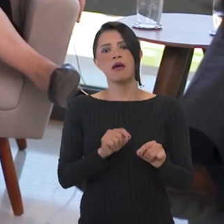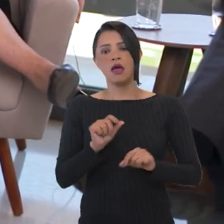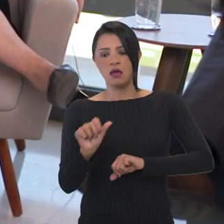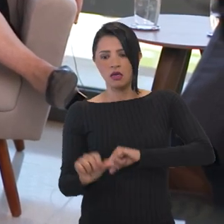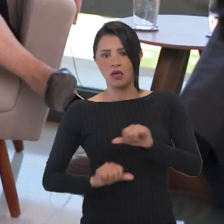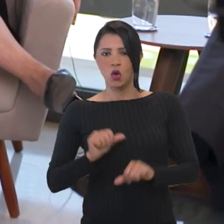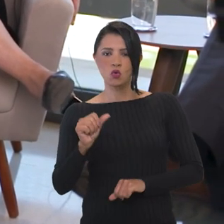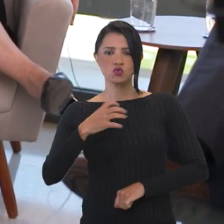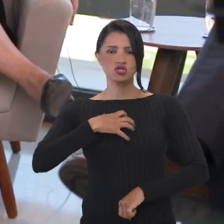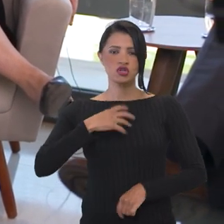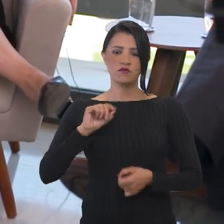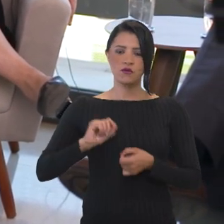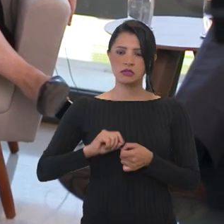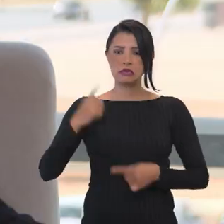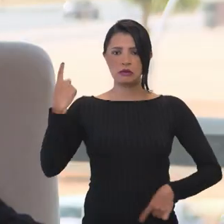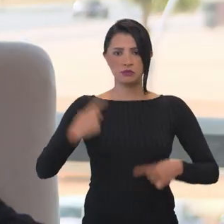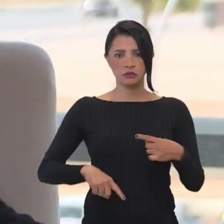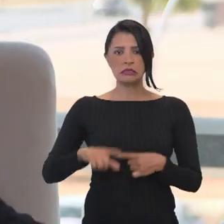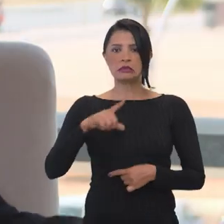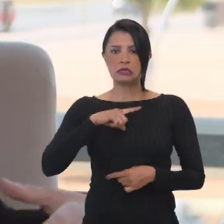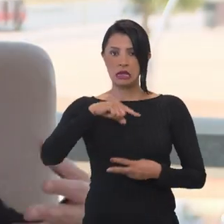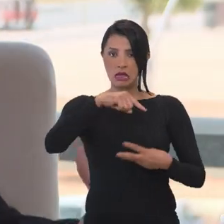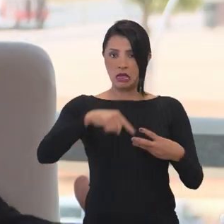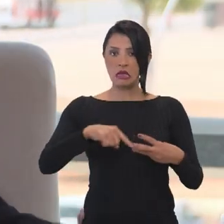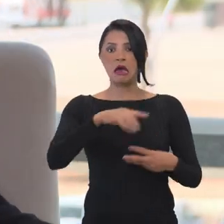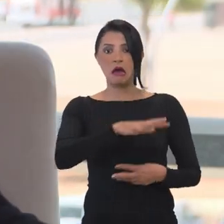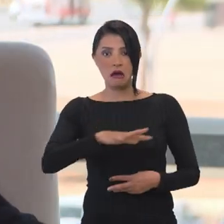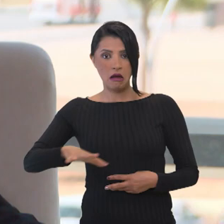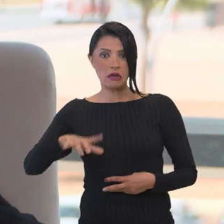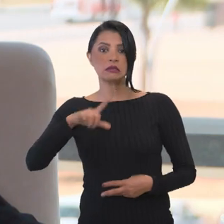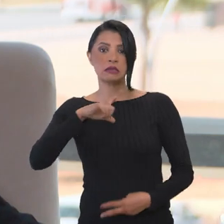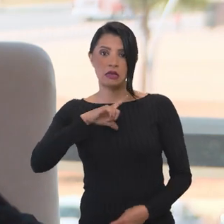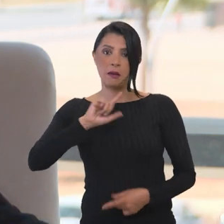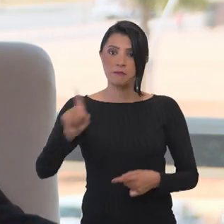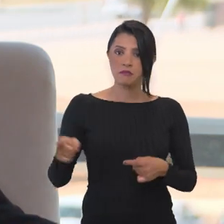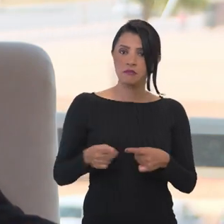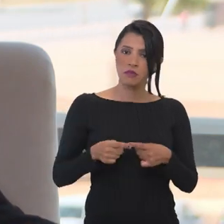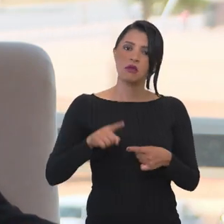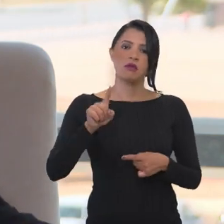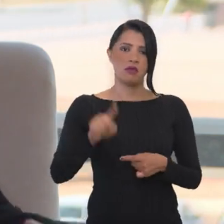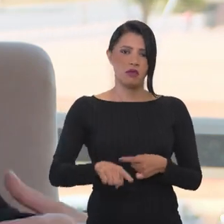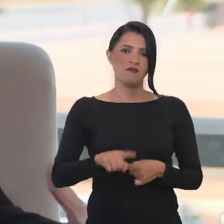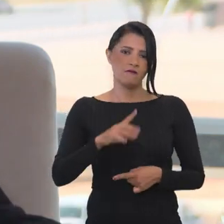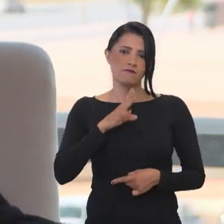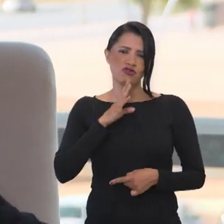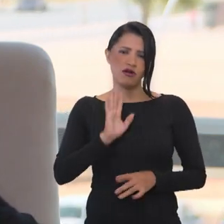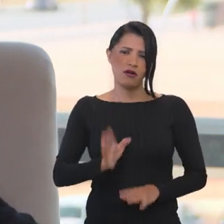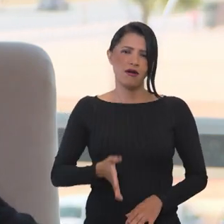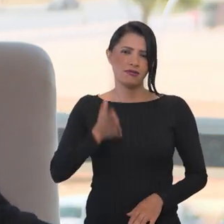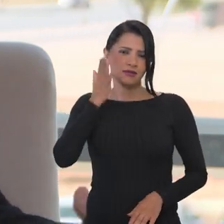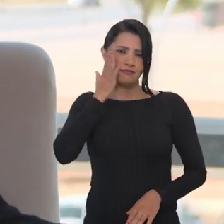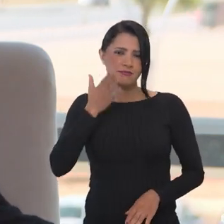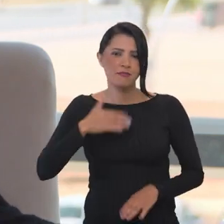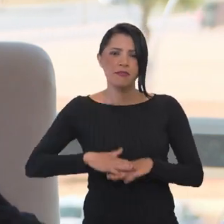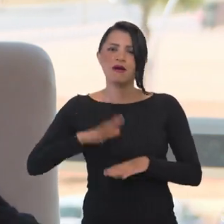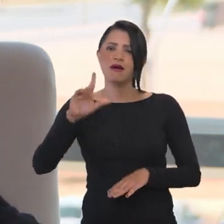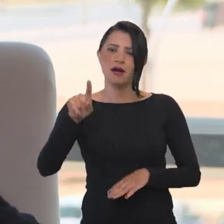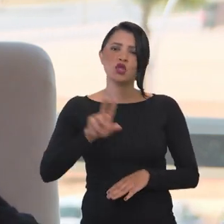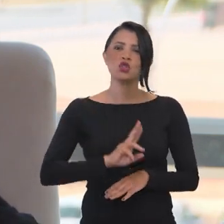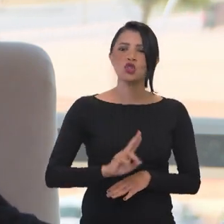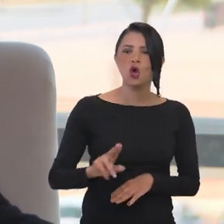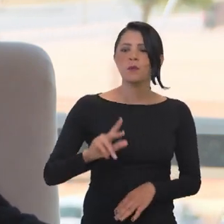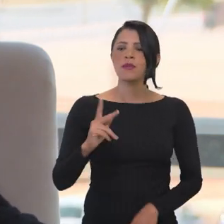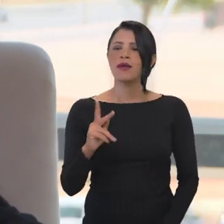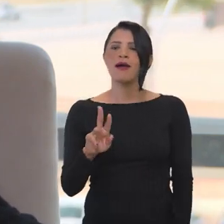fundo, transformar a forma de fazer política. A gente tem três grandes áreas no Ministério. Acho que a primeira, claro, é mais conhecida. Muitas vezes